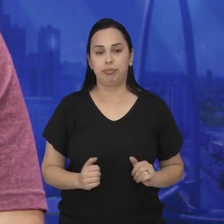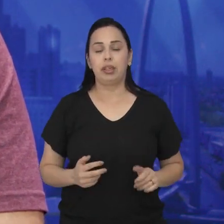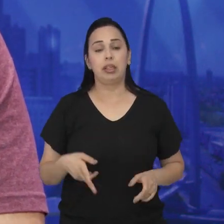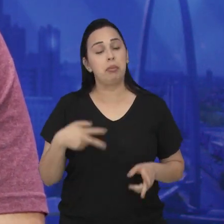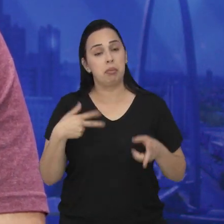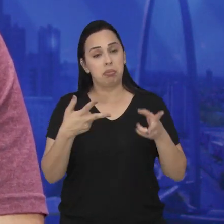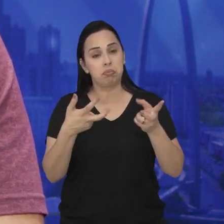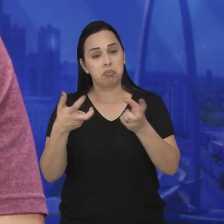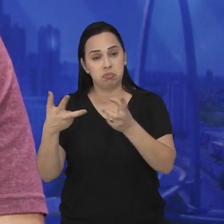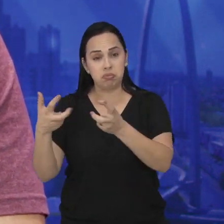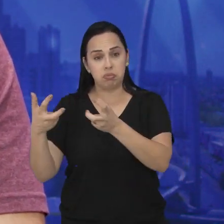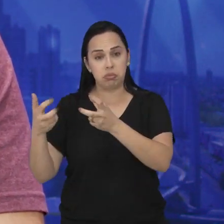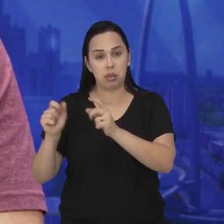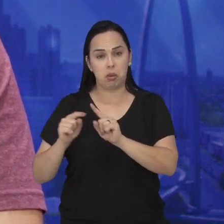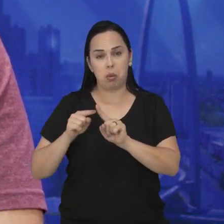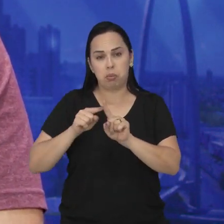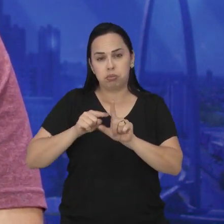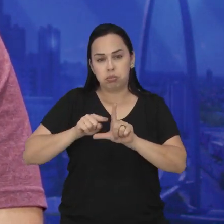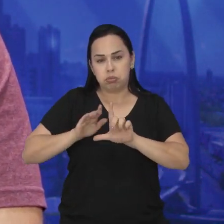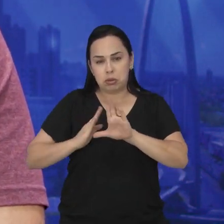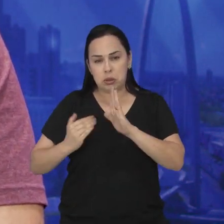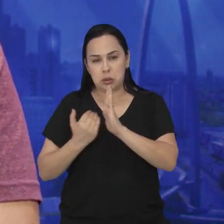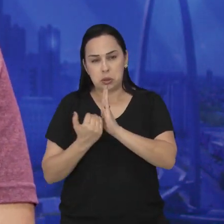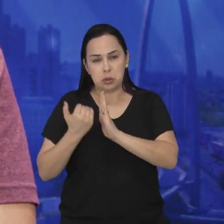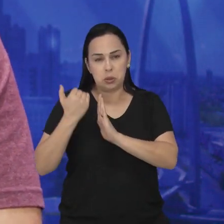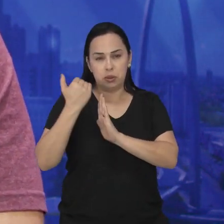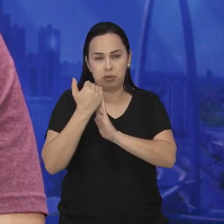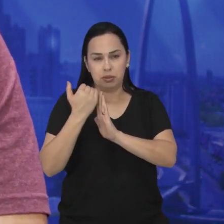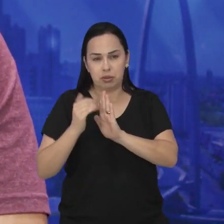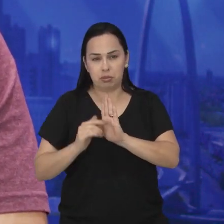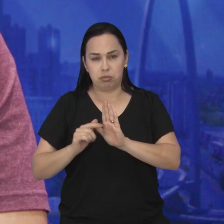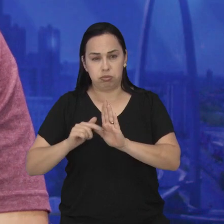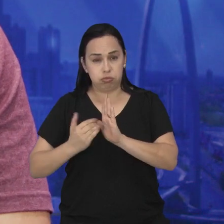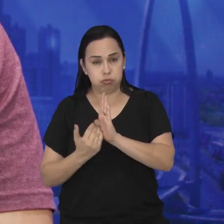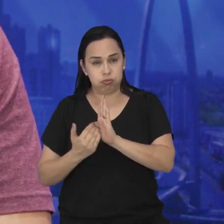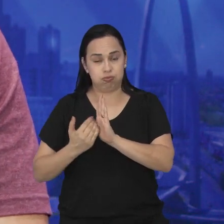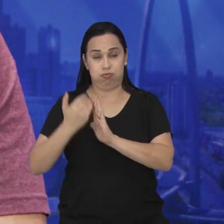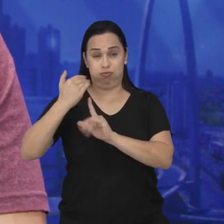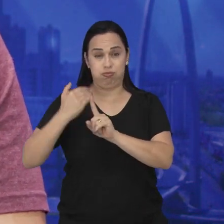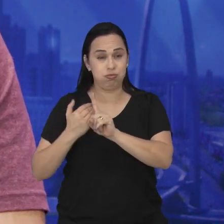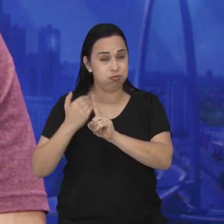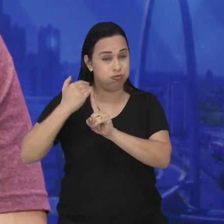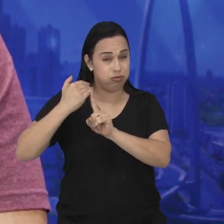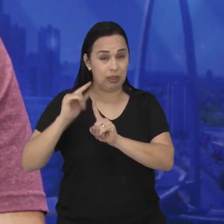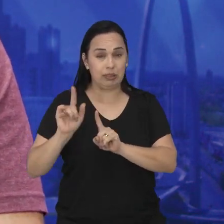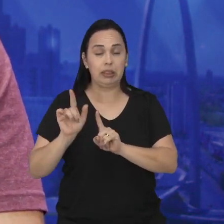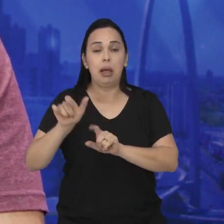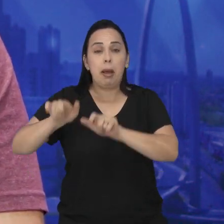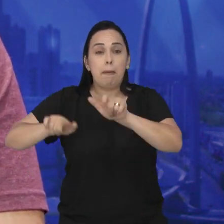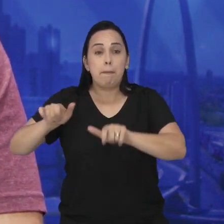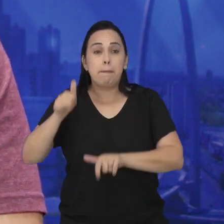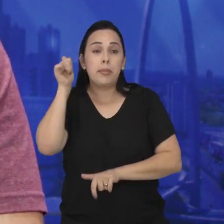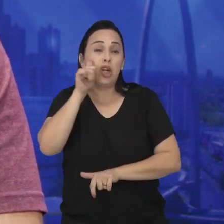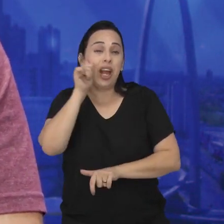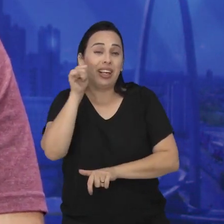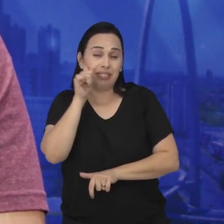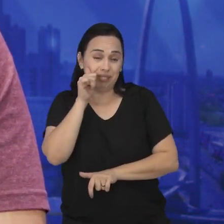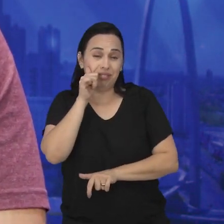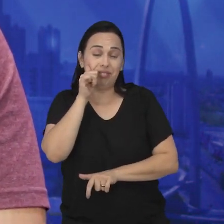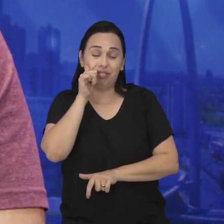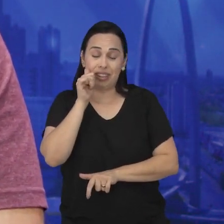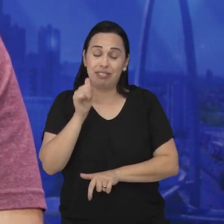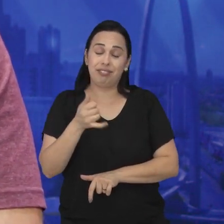Nós temos visto também um aumento já excessivo e que cresceu muito entre mulheres.